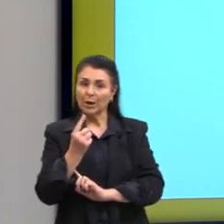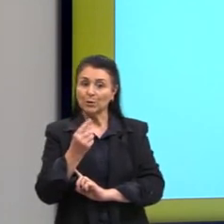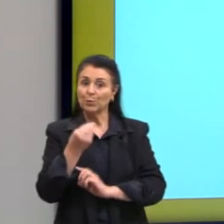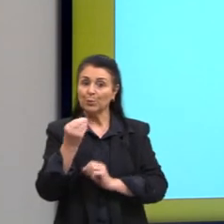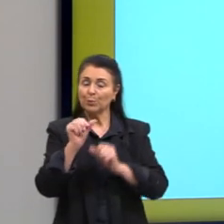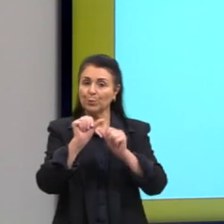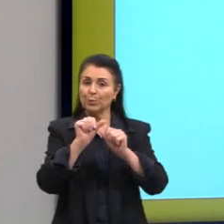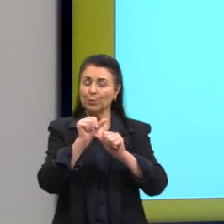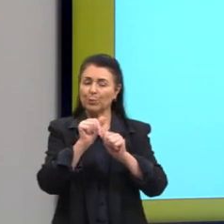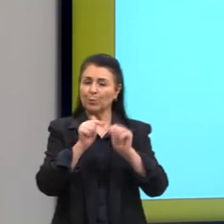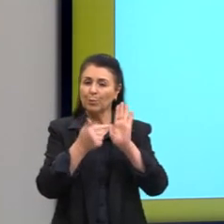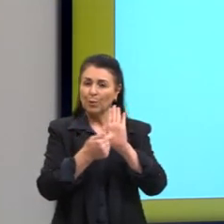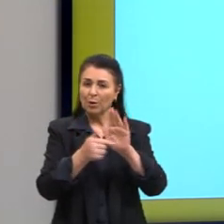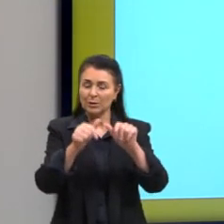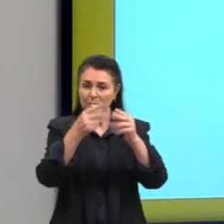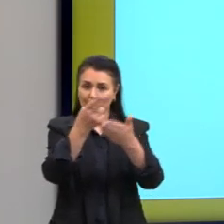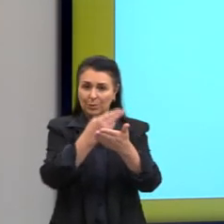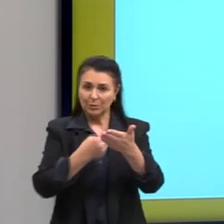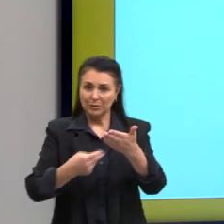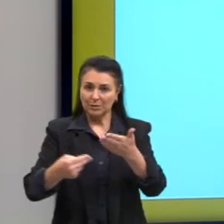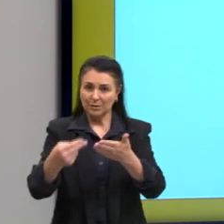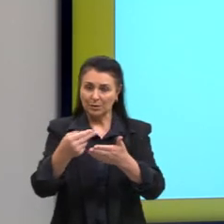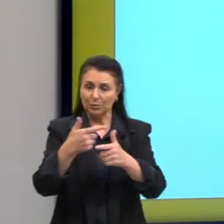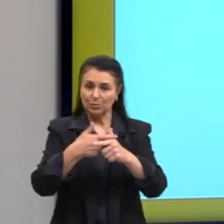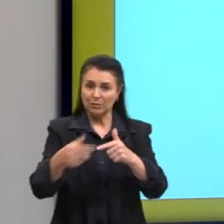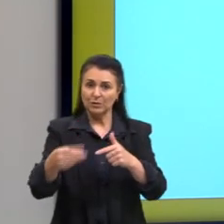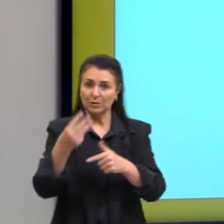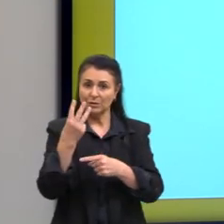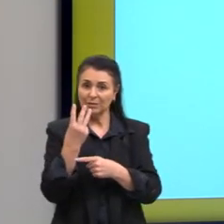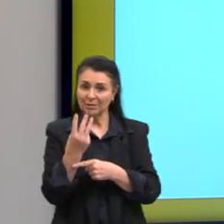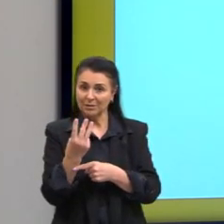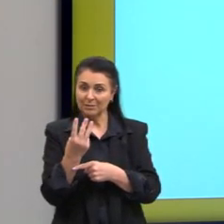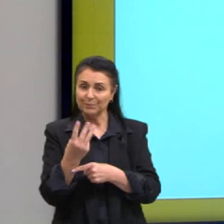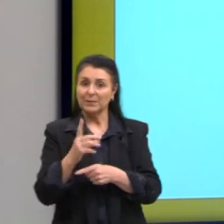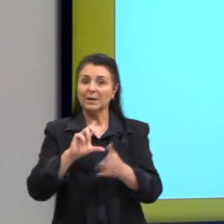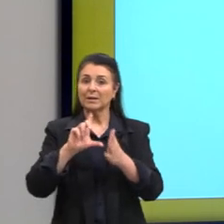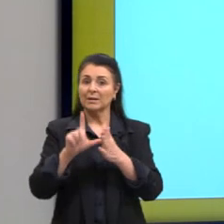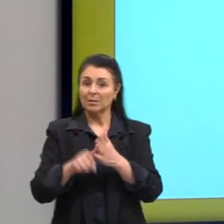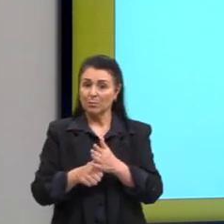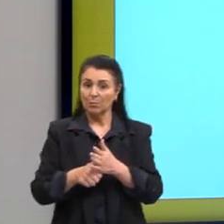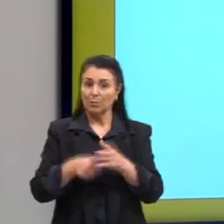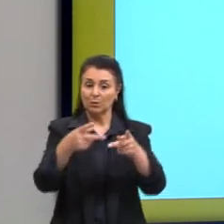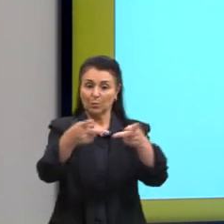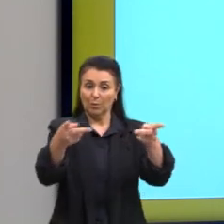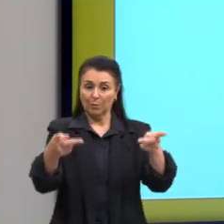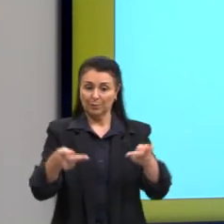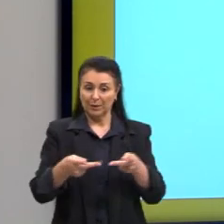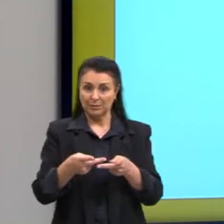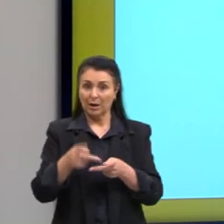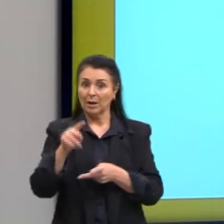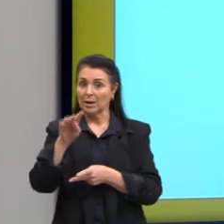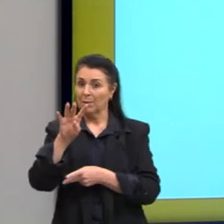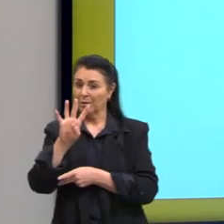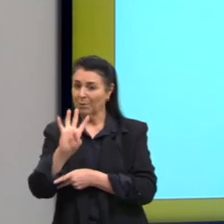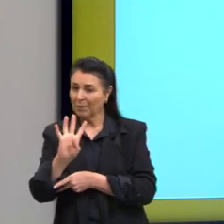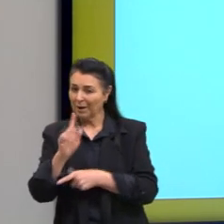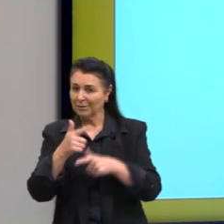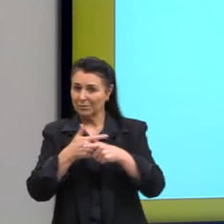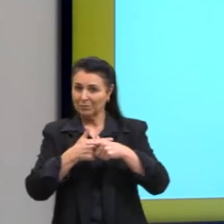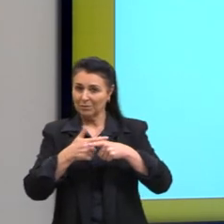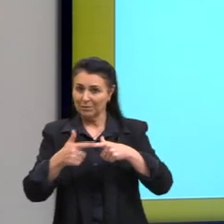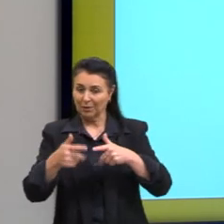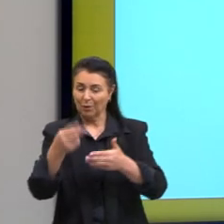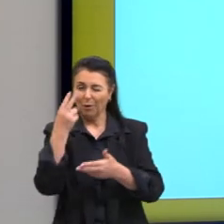aqui, dividida em três partes. Logo, na sequência, no exemplo C, nós temos uma pizza dividida em quatro partes. Esse é o